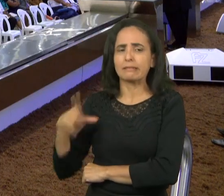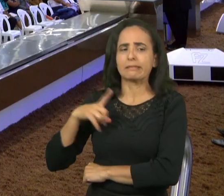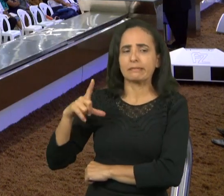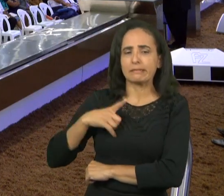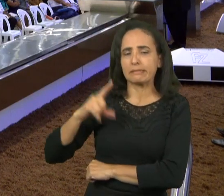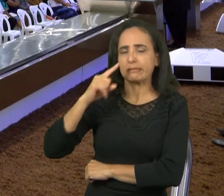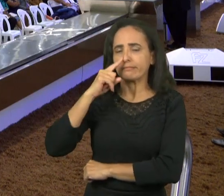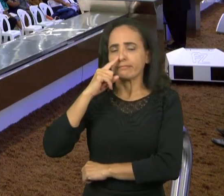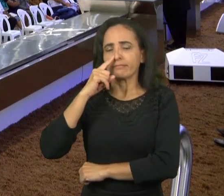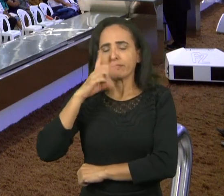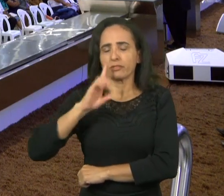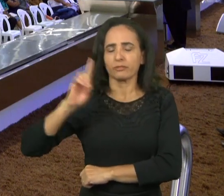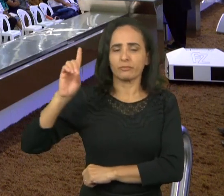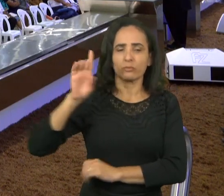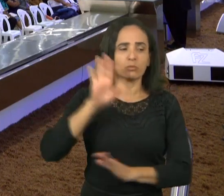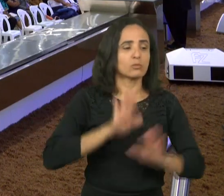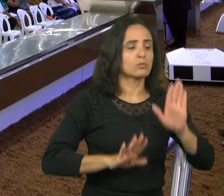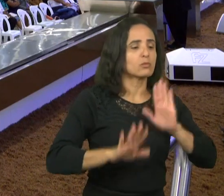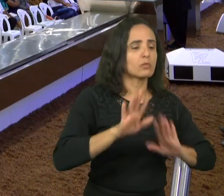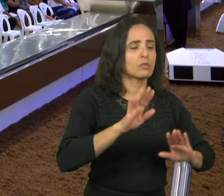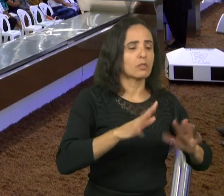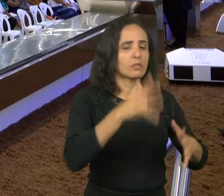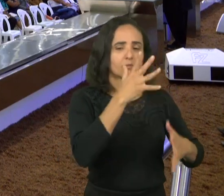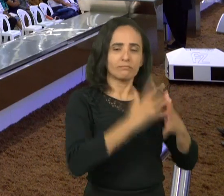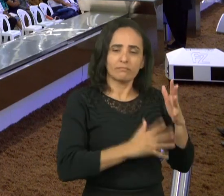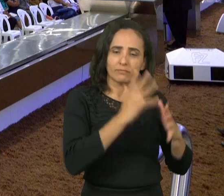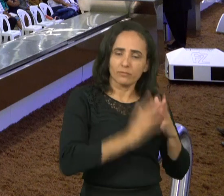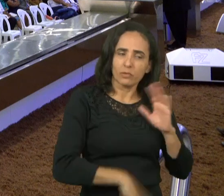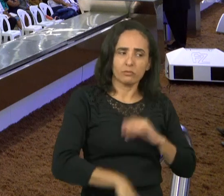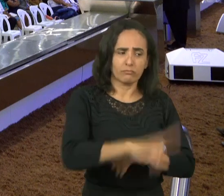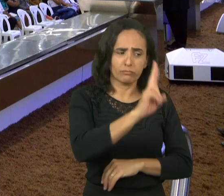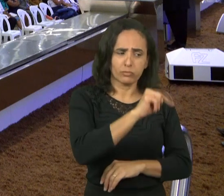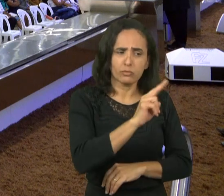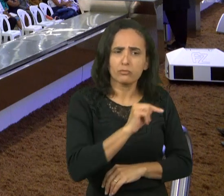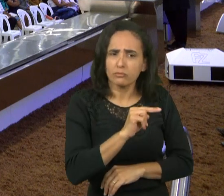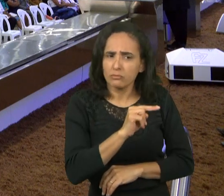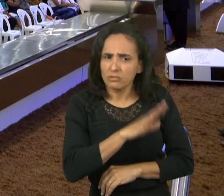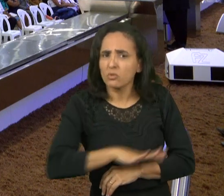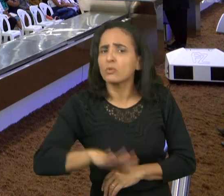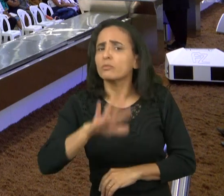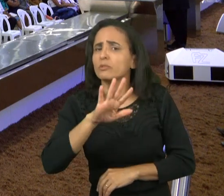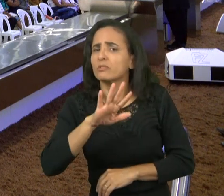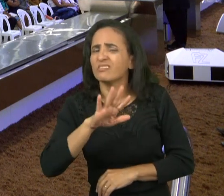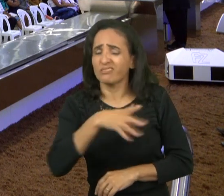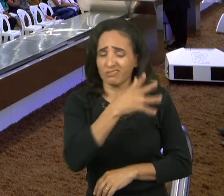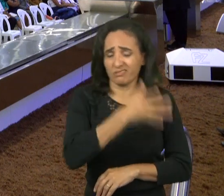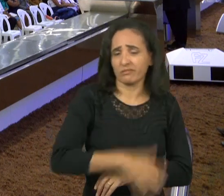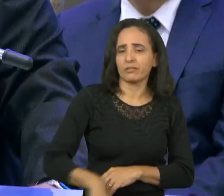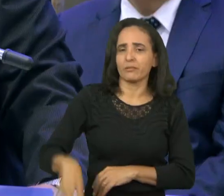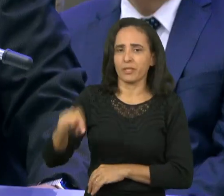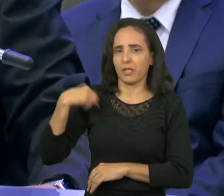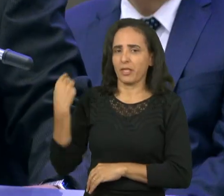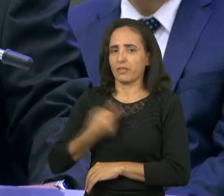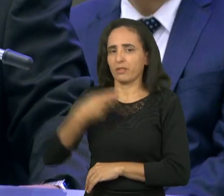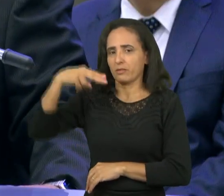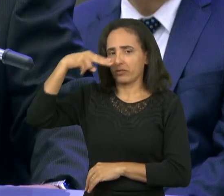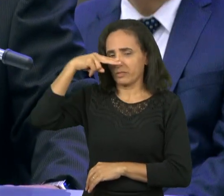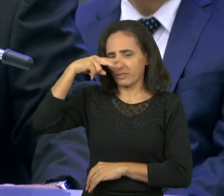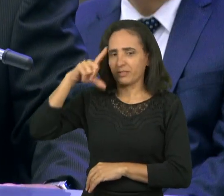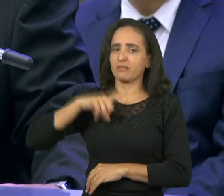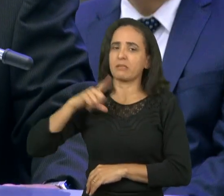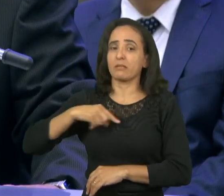apesar das interferências de um mundo corrompido sabe manter a sua comunhão com Deus